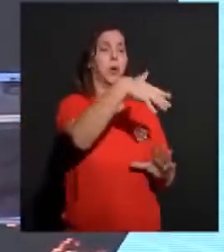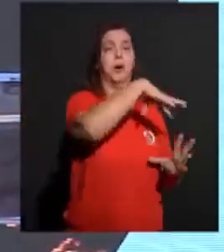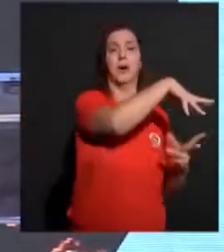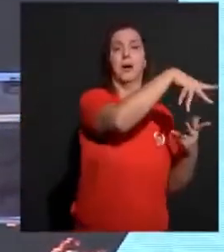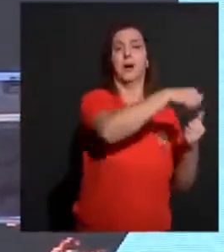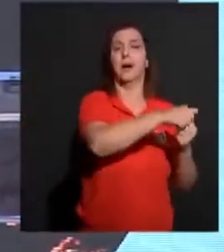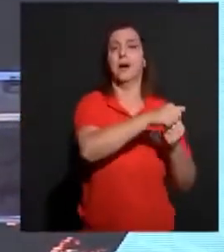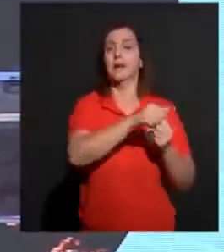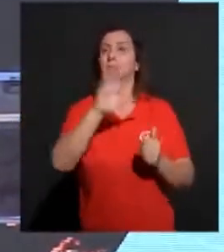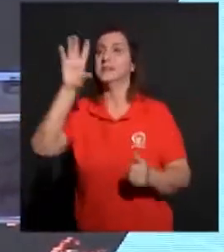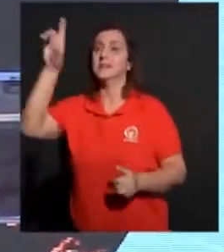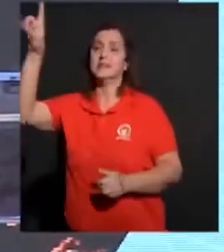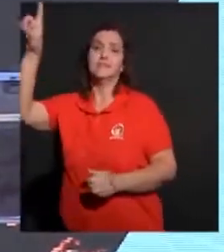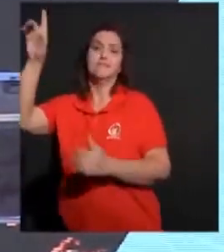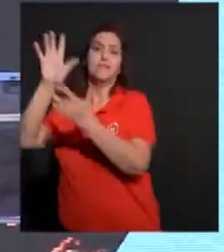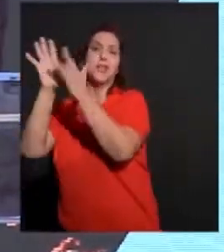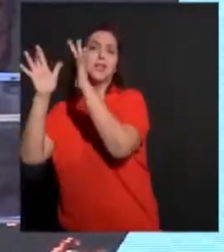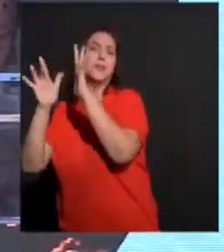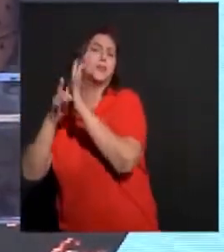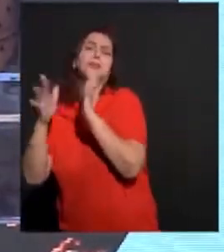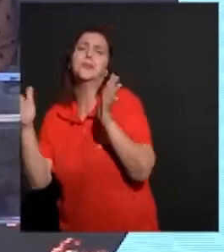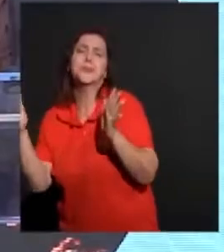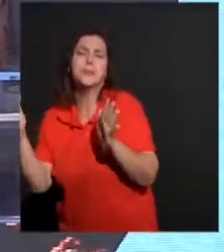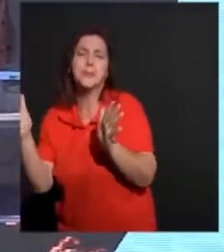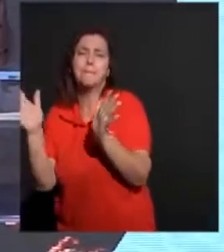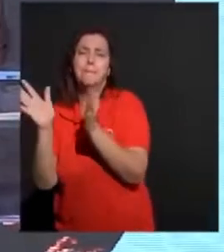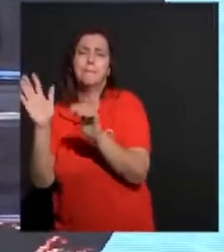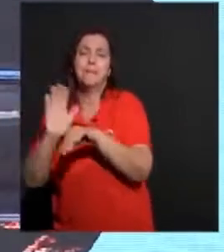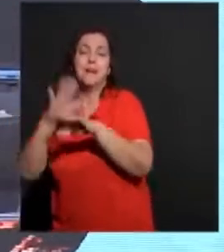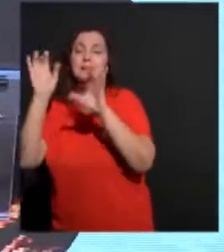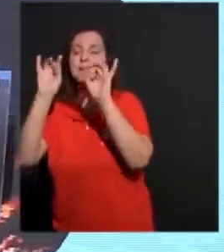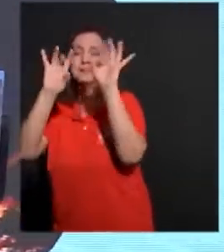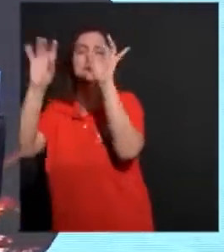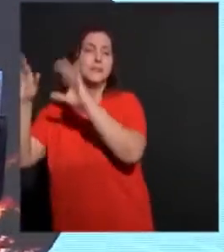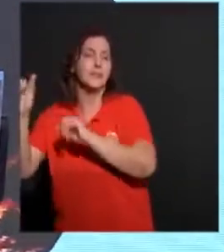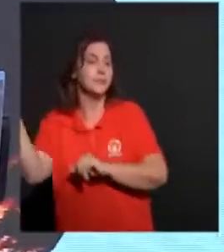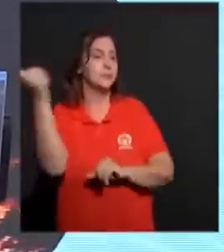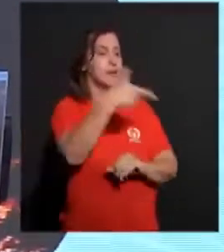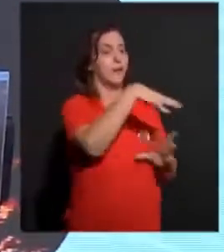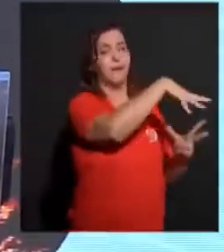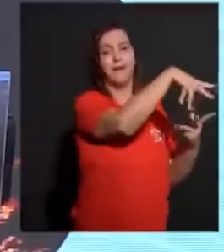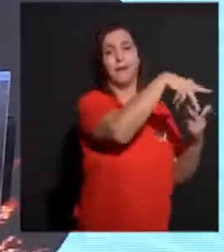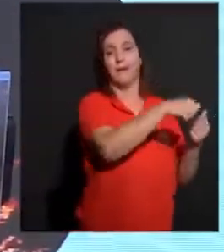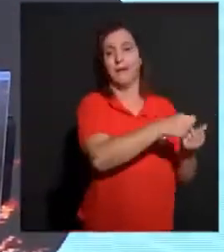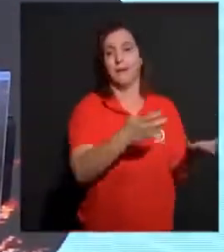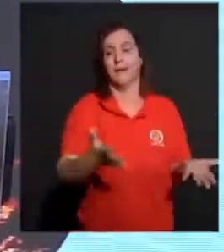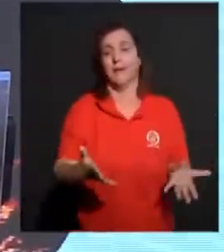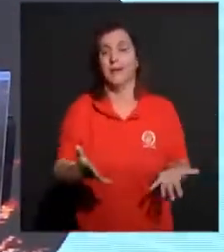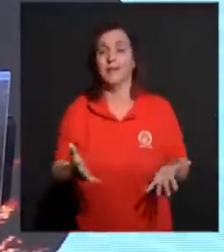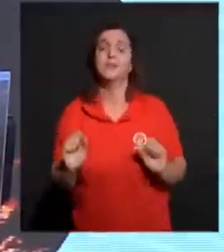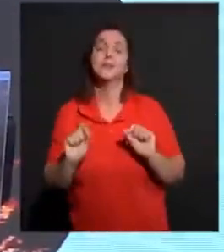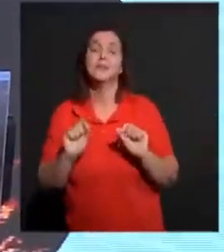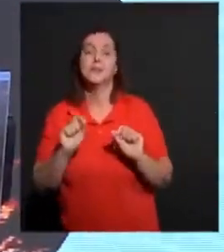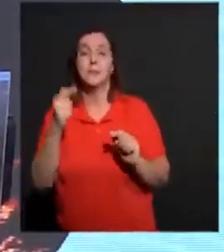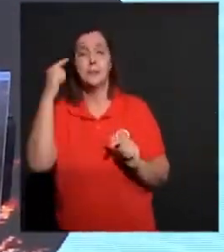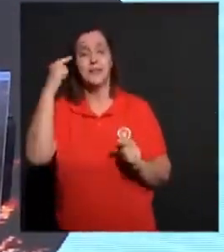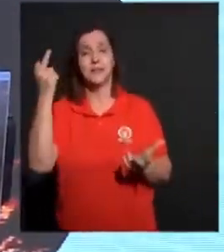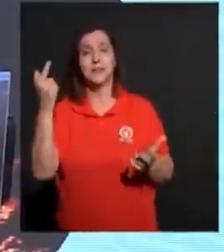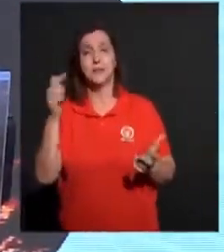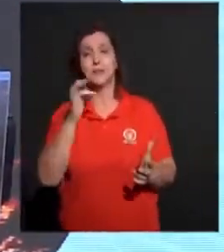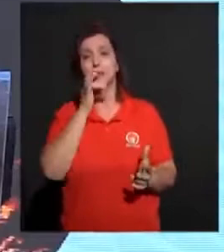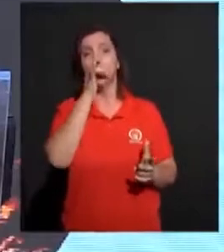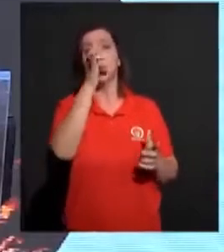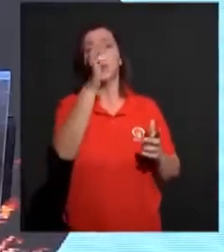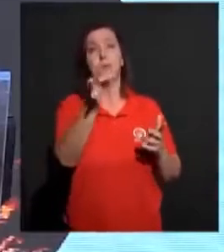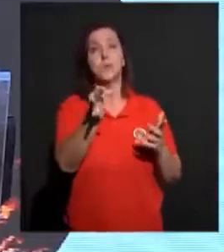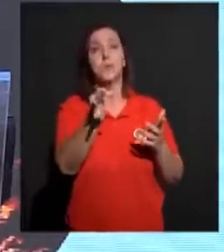mais lindo. É bem mais precioso. E o fato de não ter o olhar fixo no futuro, olhar naquilo que está por vir,